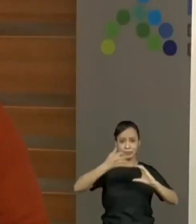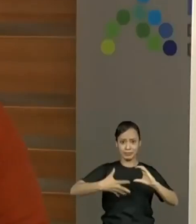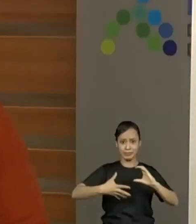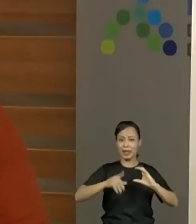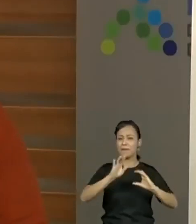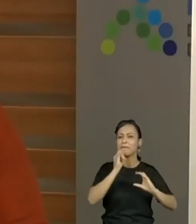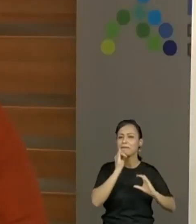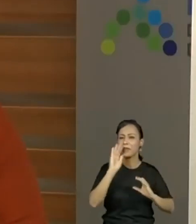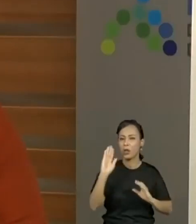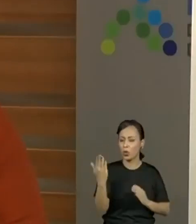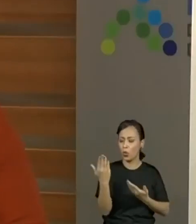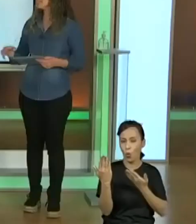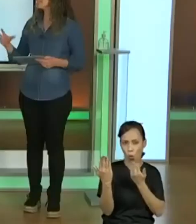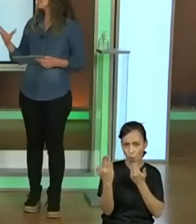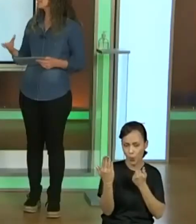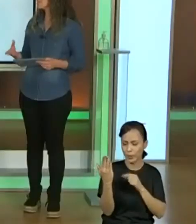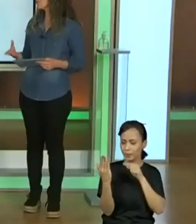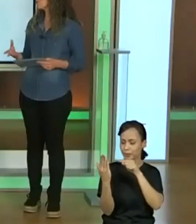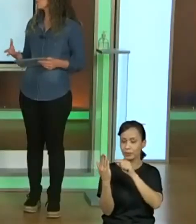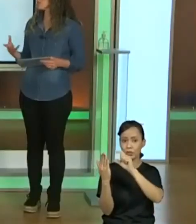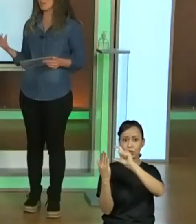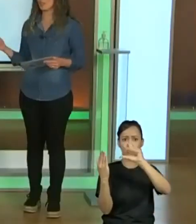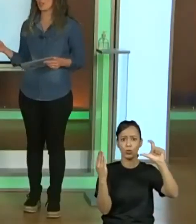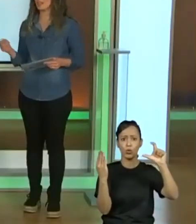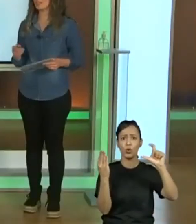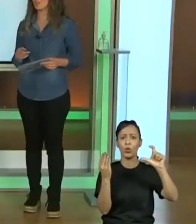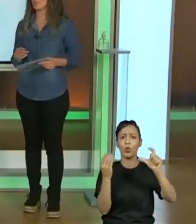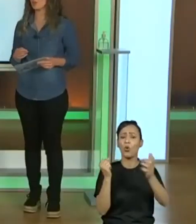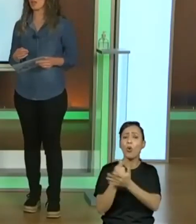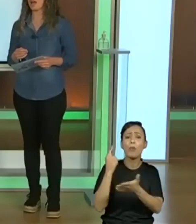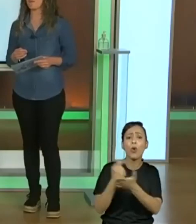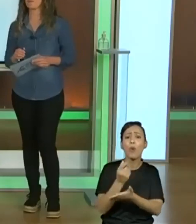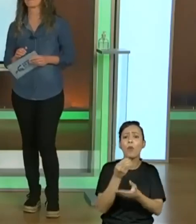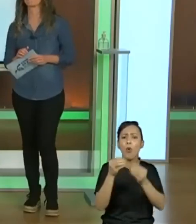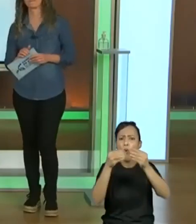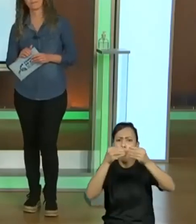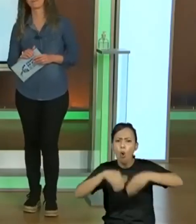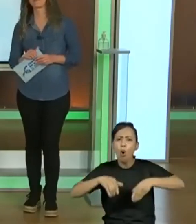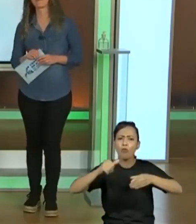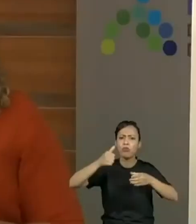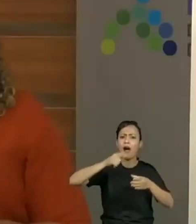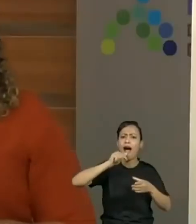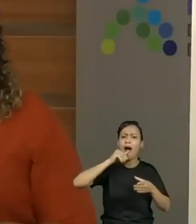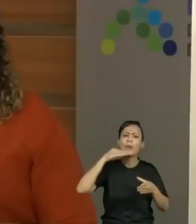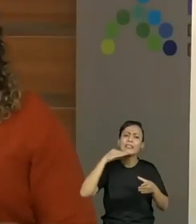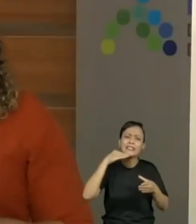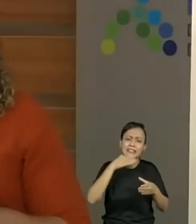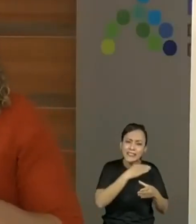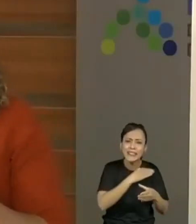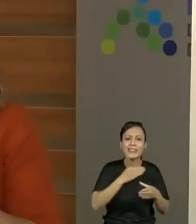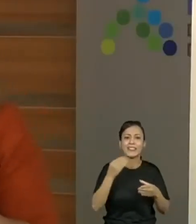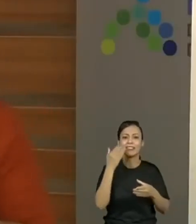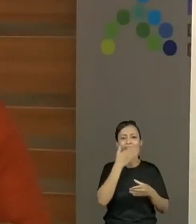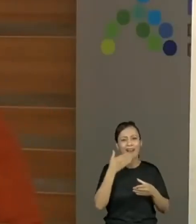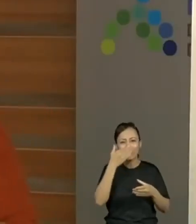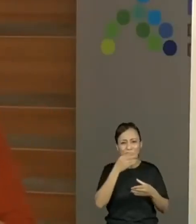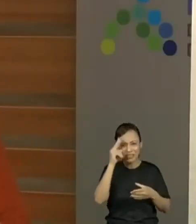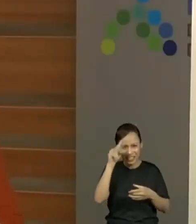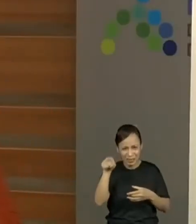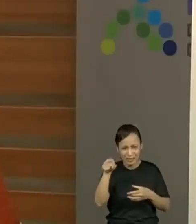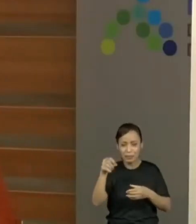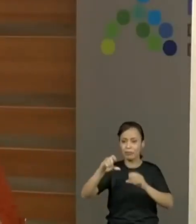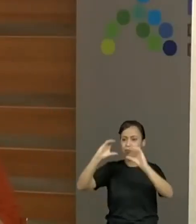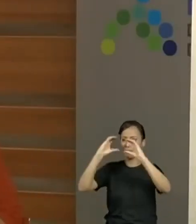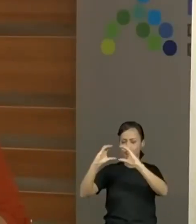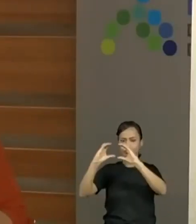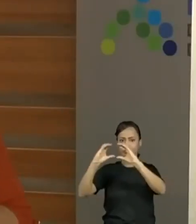parte da receita ali? Ah, tem a lista com os ingredientes que a gente vai usar. Perfeito. Então, olha lá. Uma receita, ela também tem duas partes.